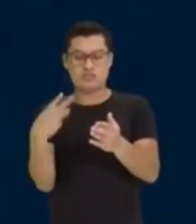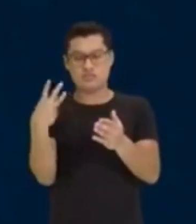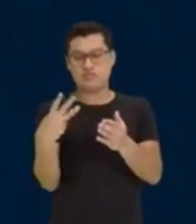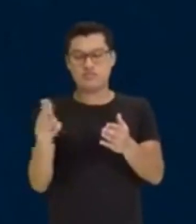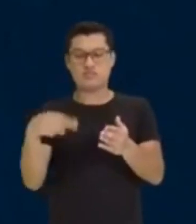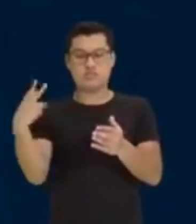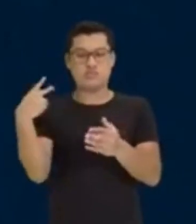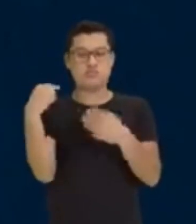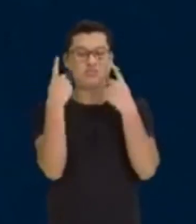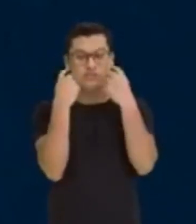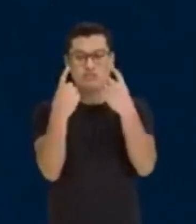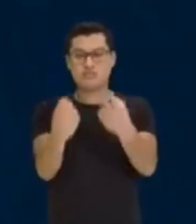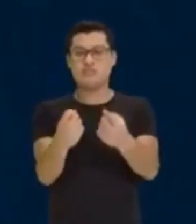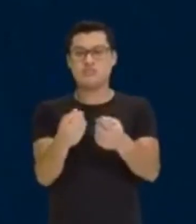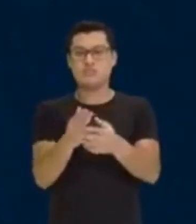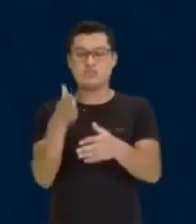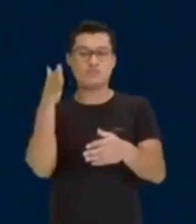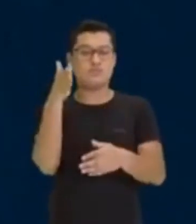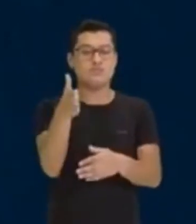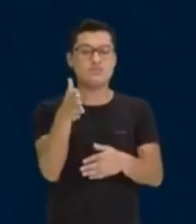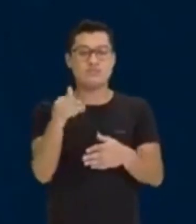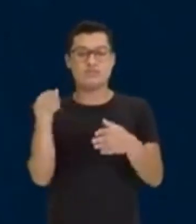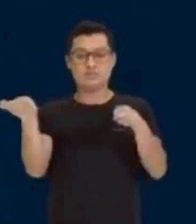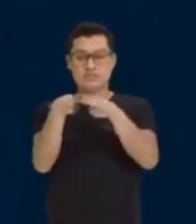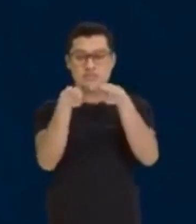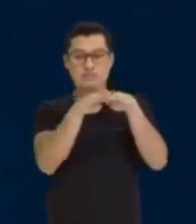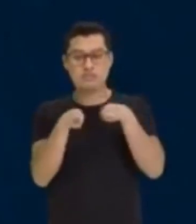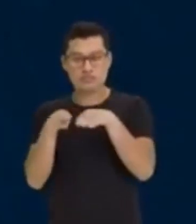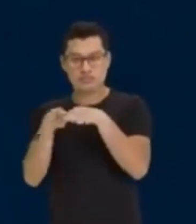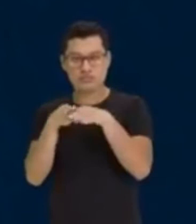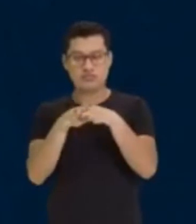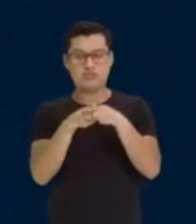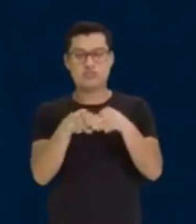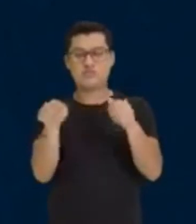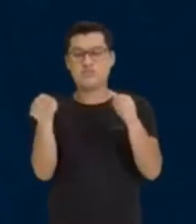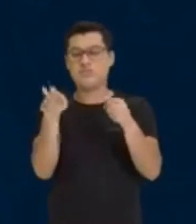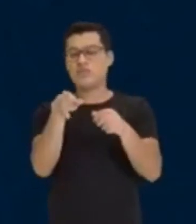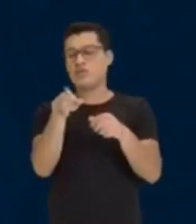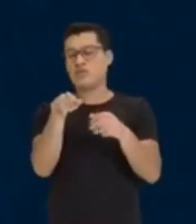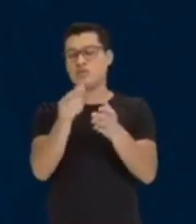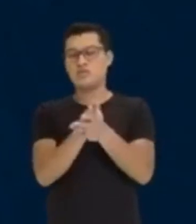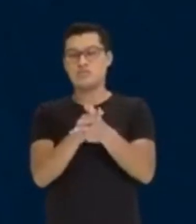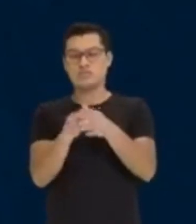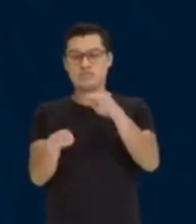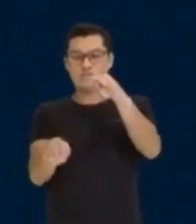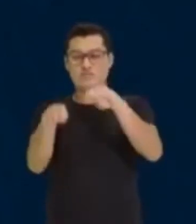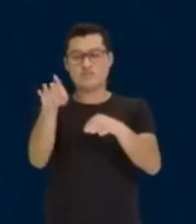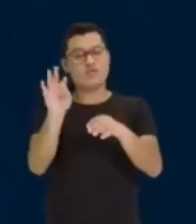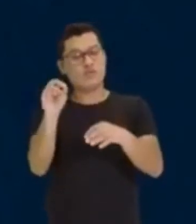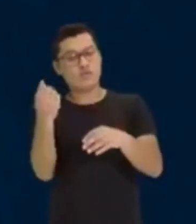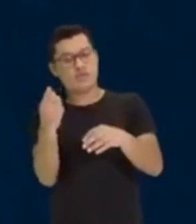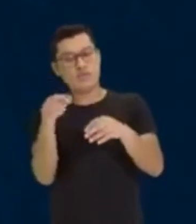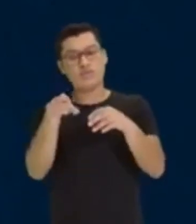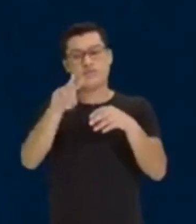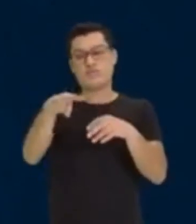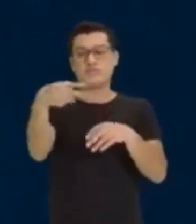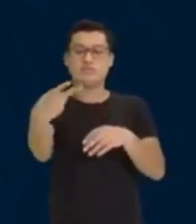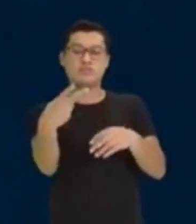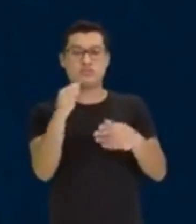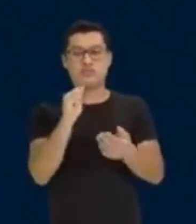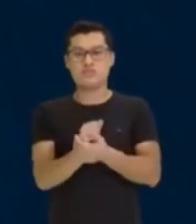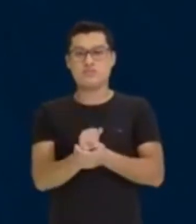interessa é quando elas são grandezas diretamente proporcionais. As setinhas têm que ser coincidentes. Inversamente, você inverte. Olha a perguntinha.